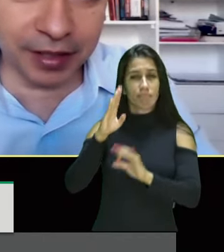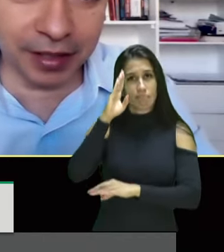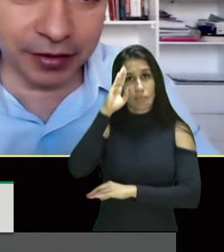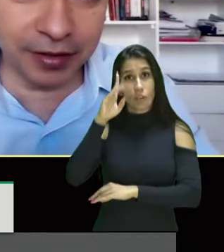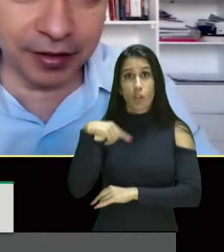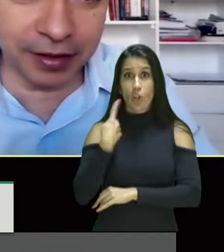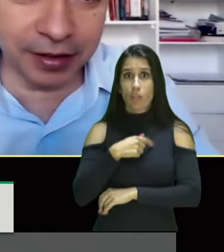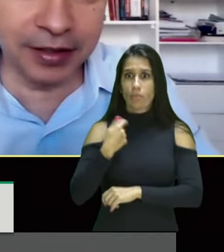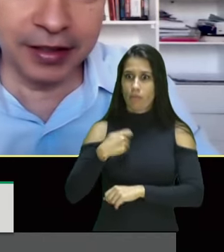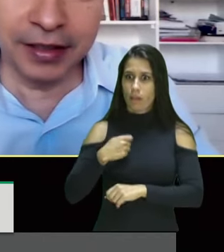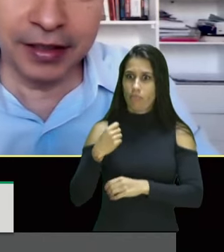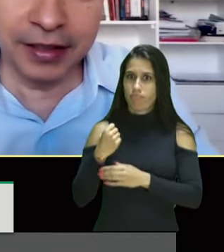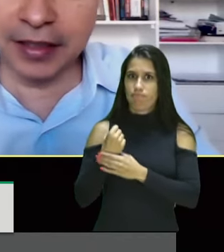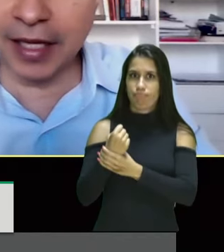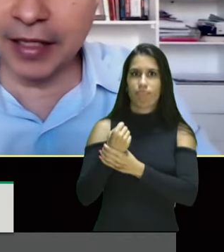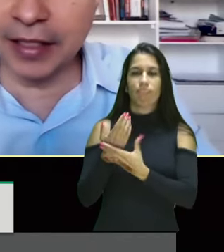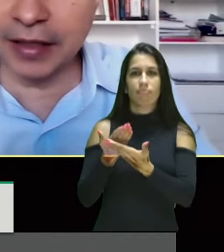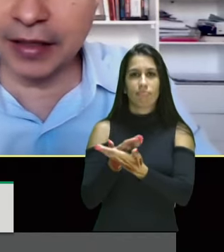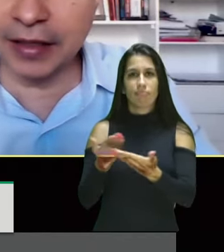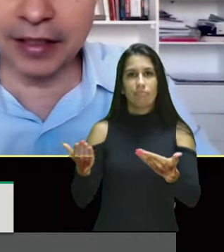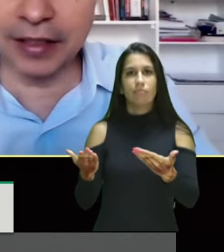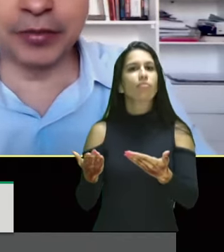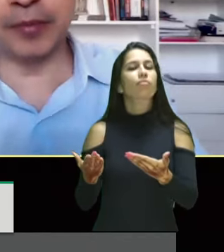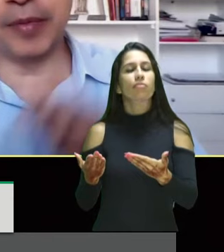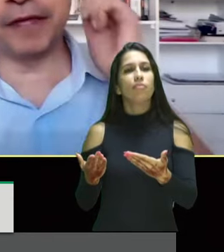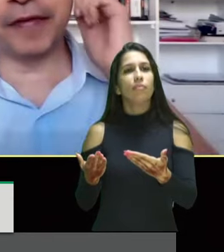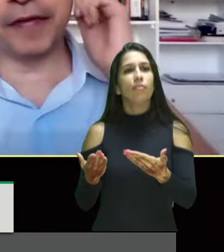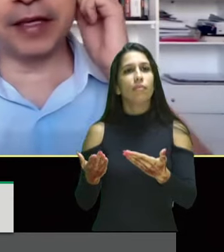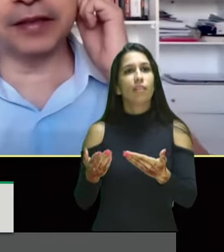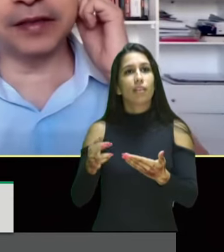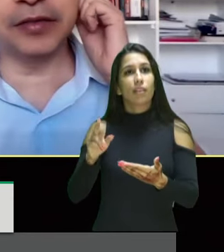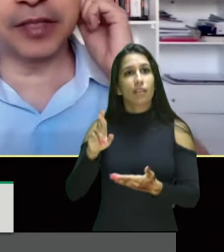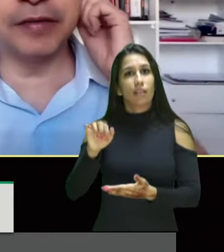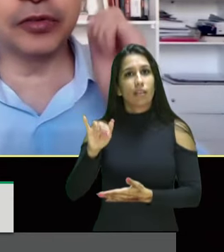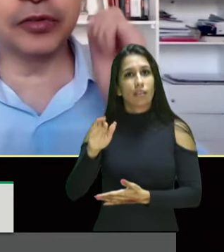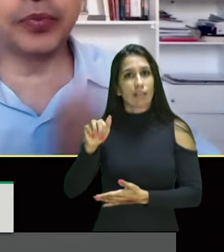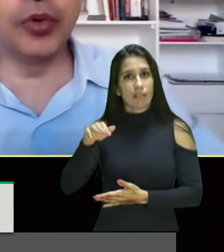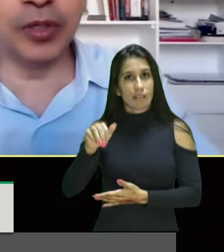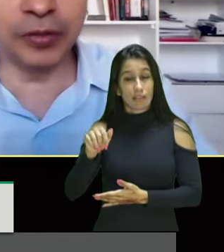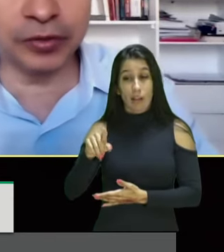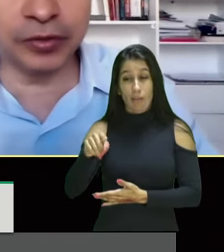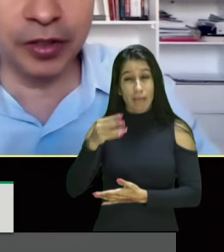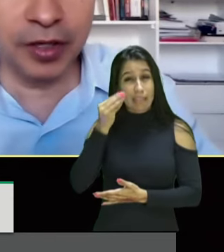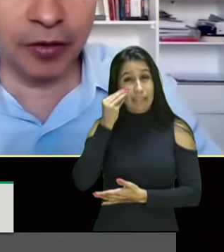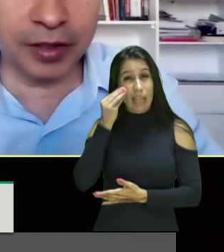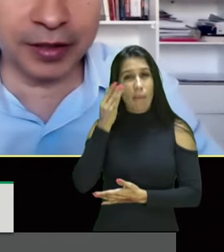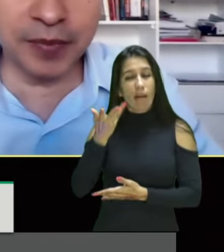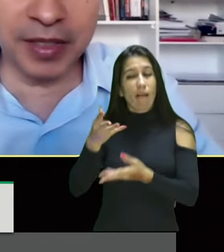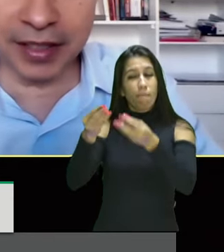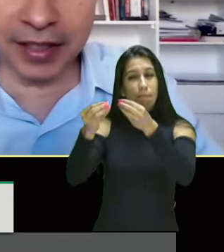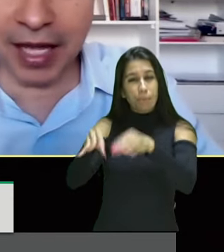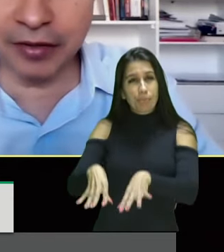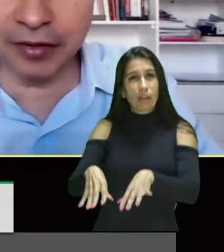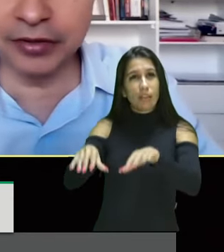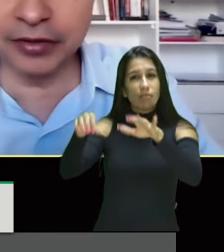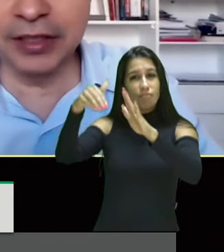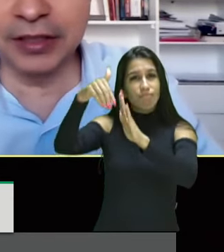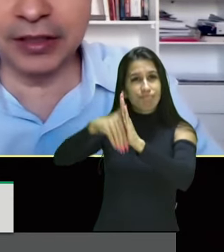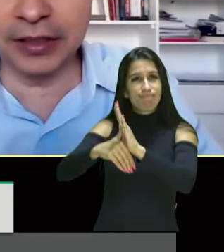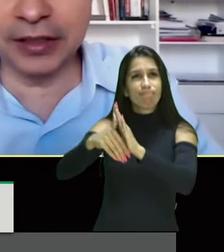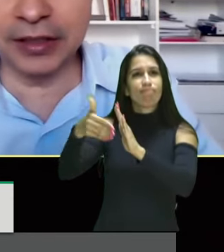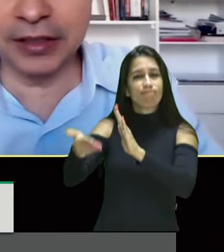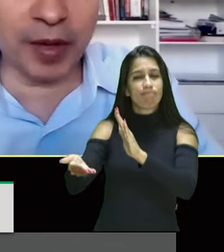administrativa, que está aí tentando também enfraquecer os serviços públicos ou até desmantelá-los.